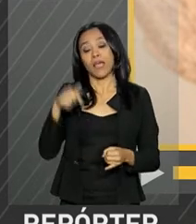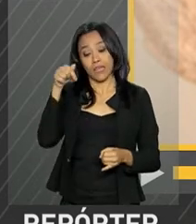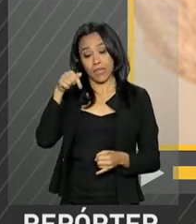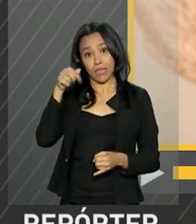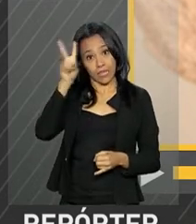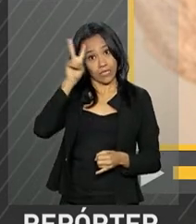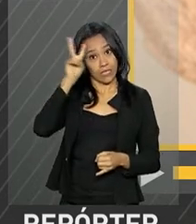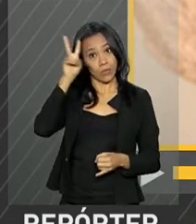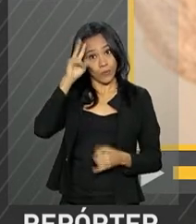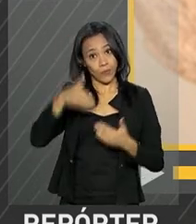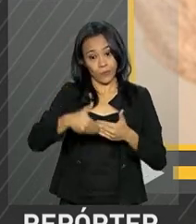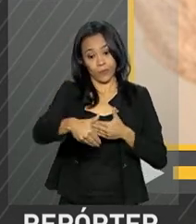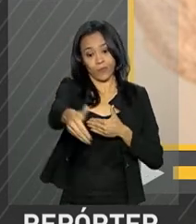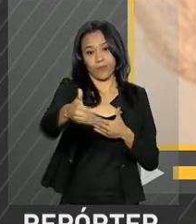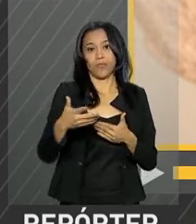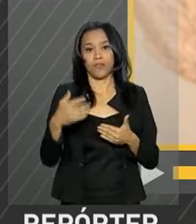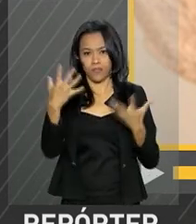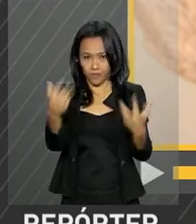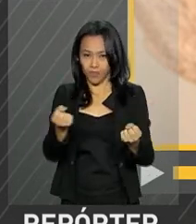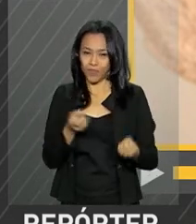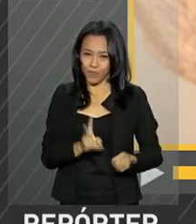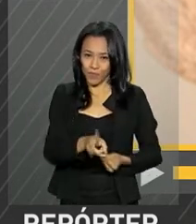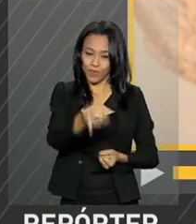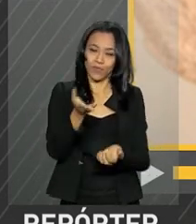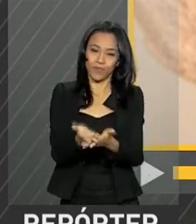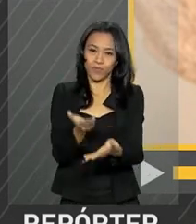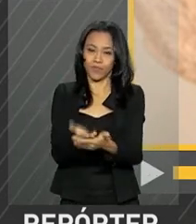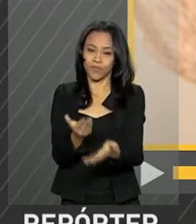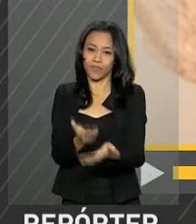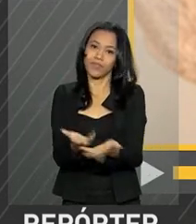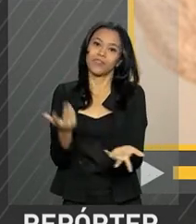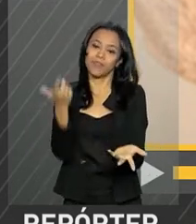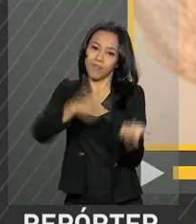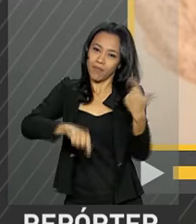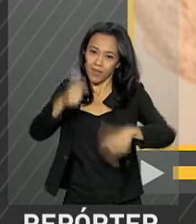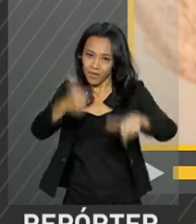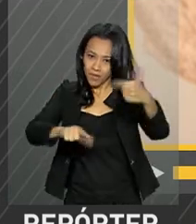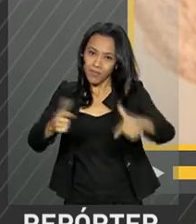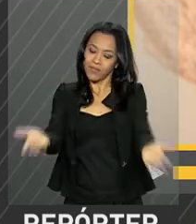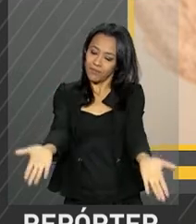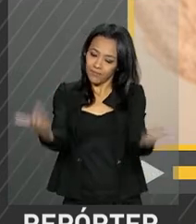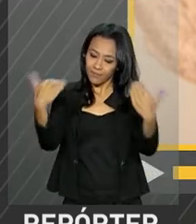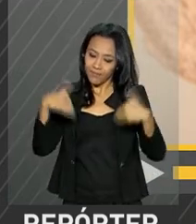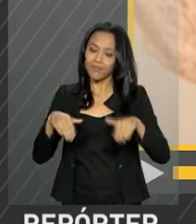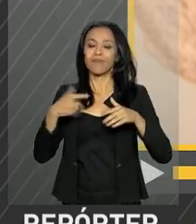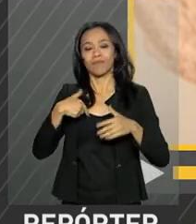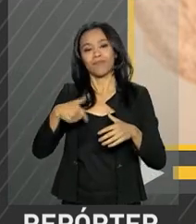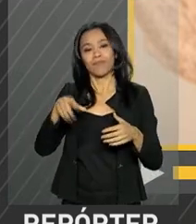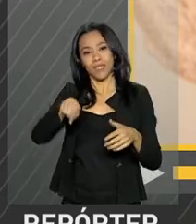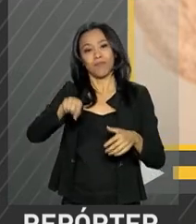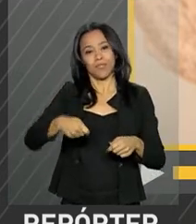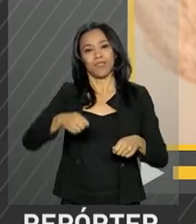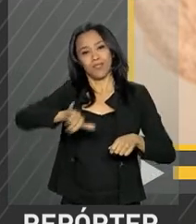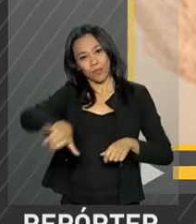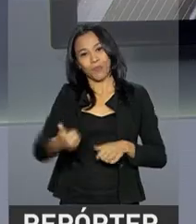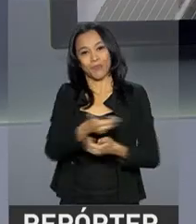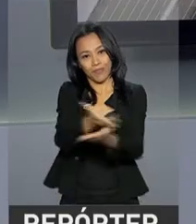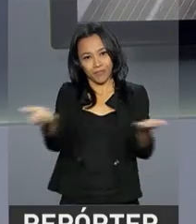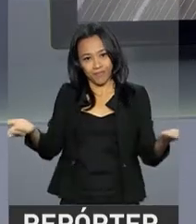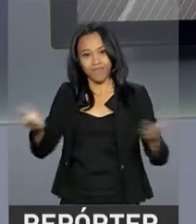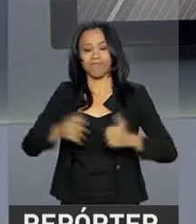desta segunda-feira e vamos continuar estudando e trazendo cada vez mais essa população que tanto precisa de oportunidade.